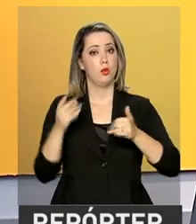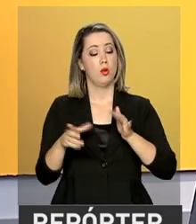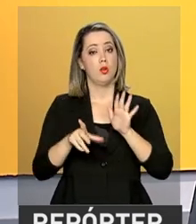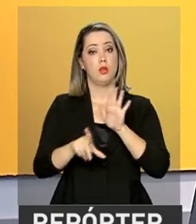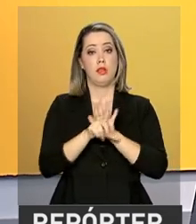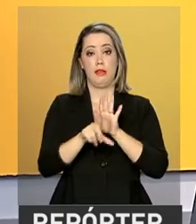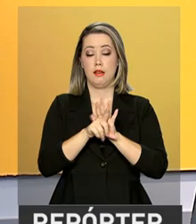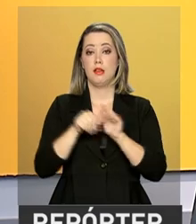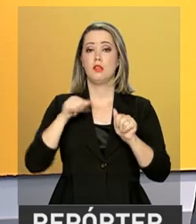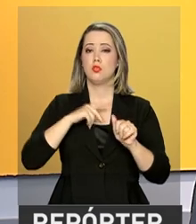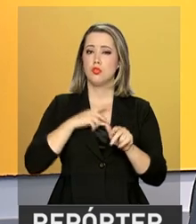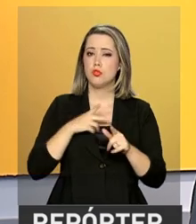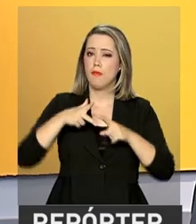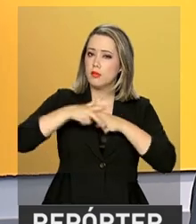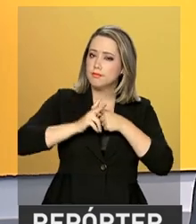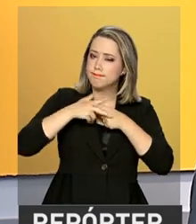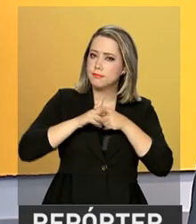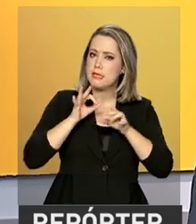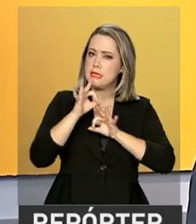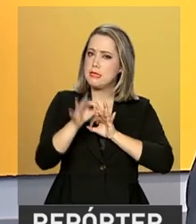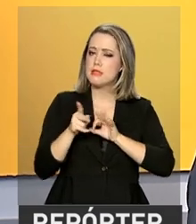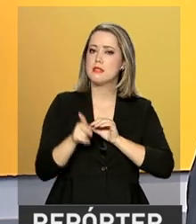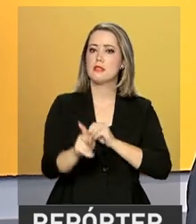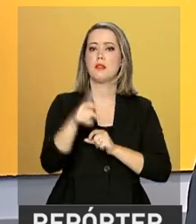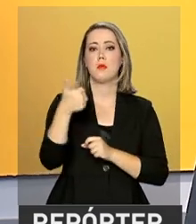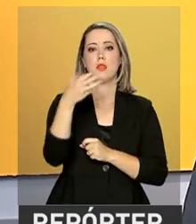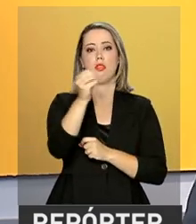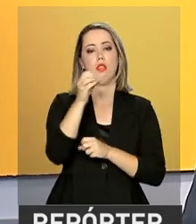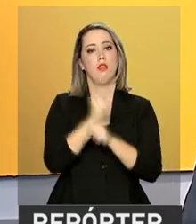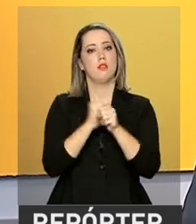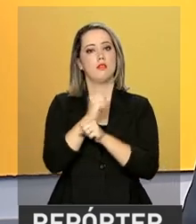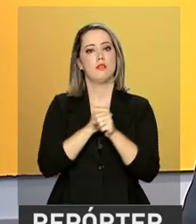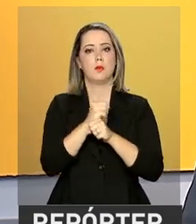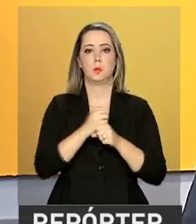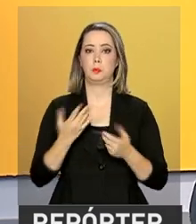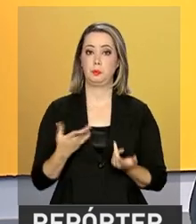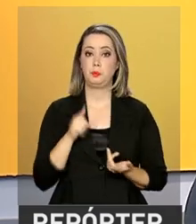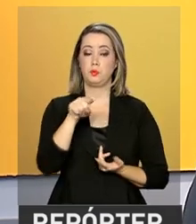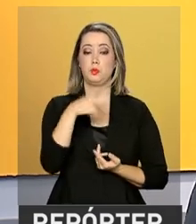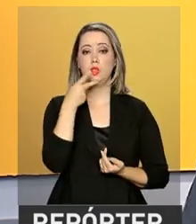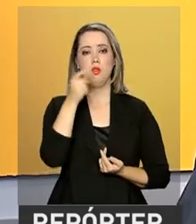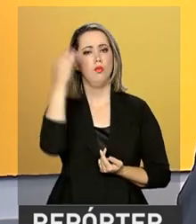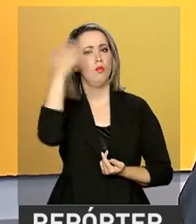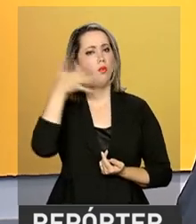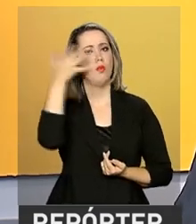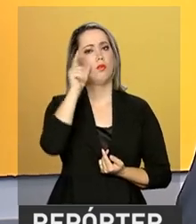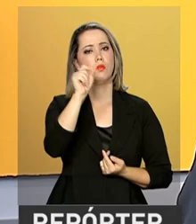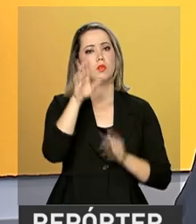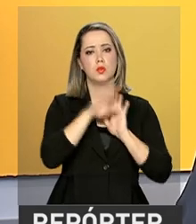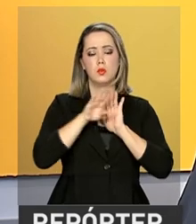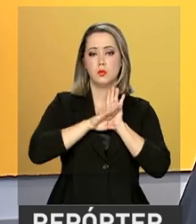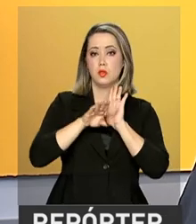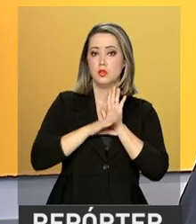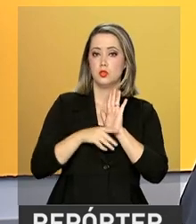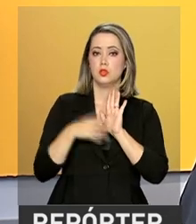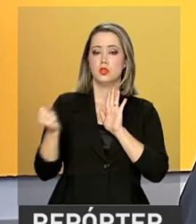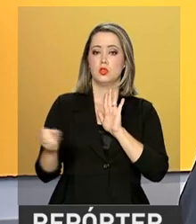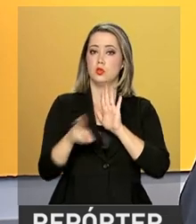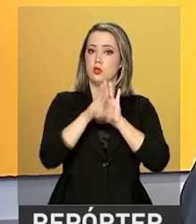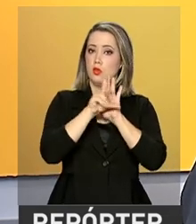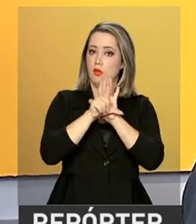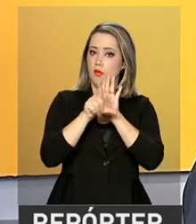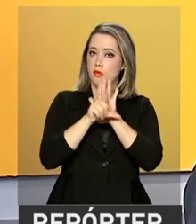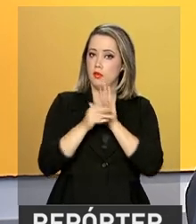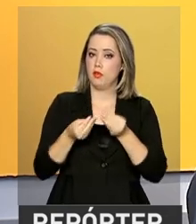Previdência tivesse uma revisão a cada 10 anos, pelo menos. Ele explicou que o projeto de reforma enviado